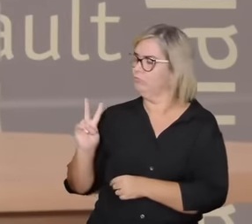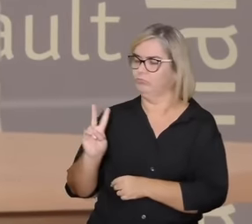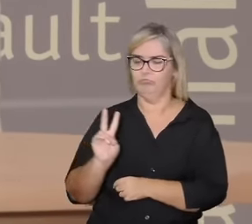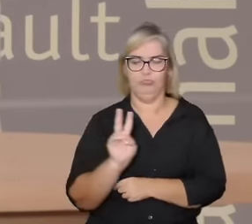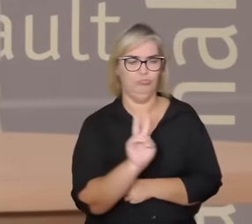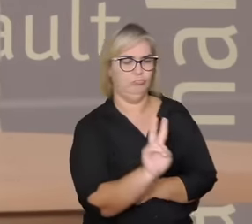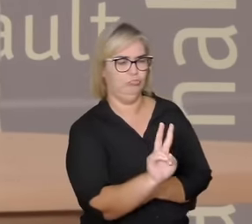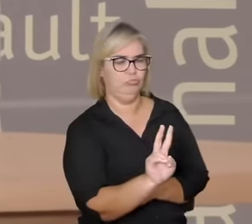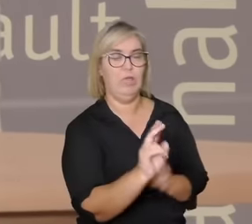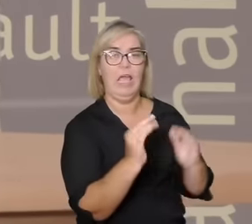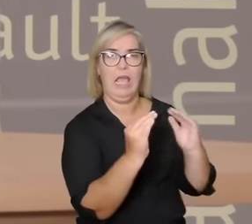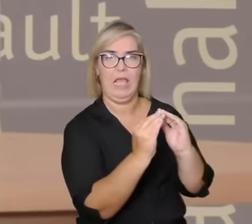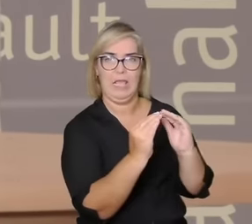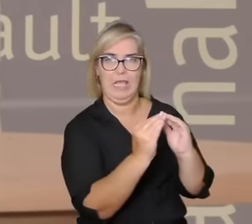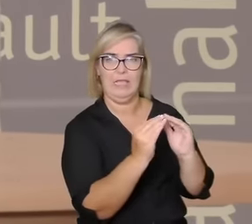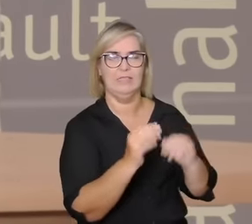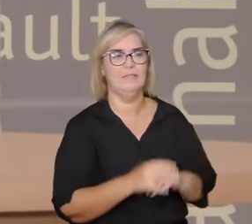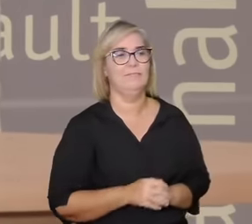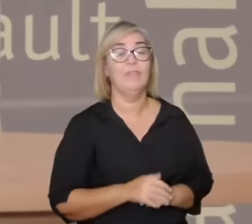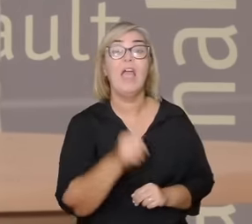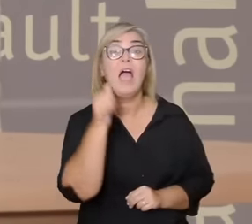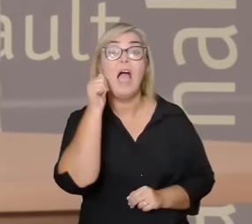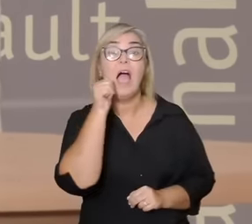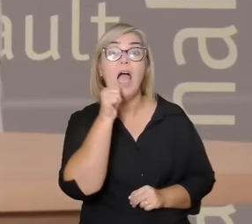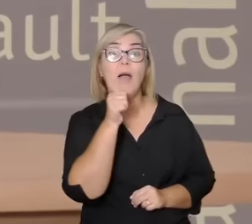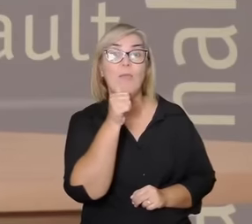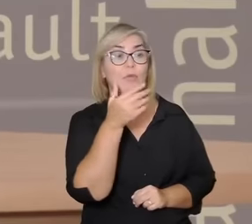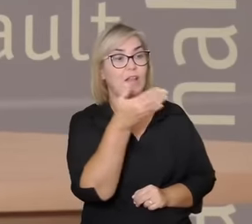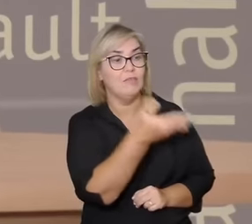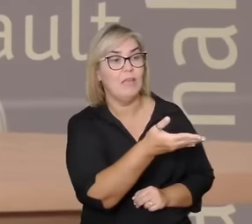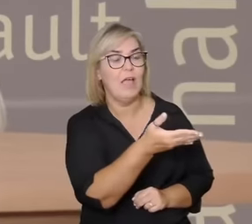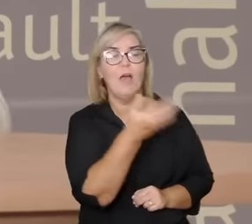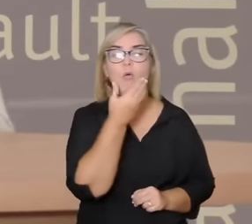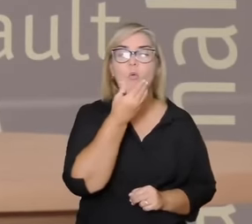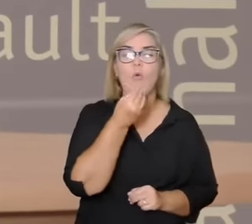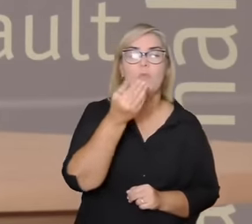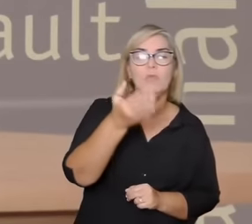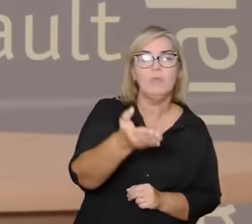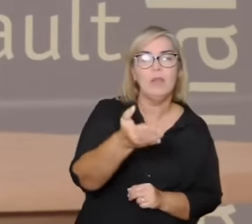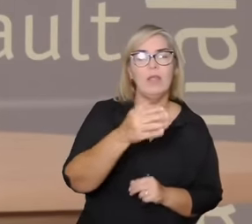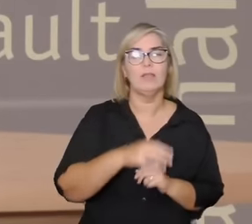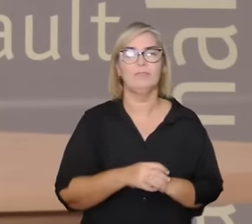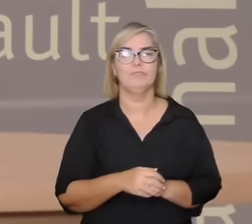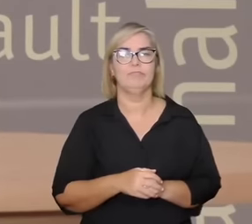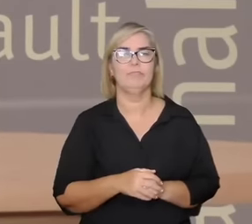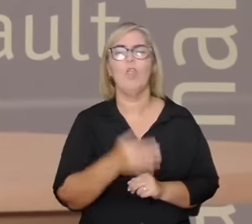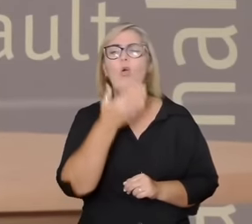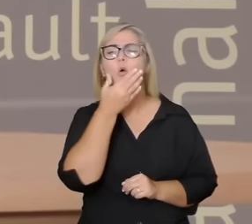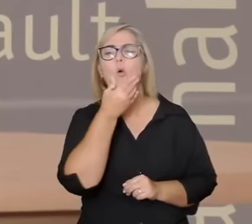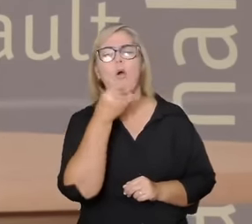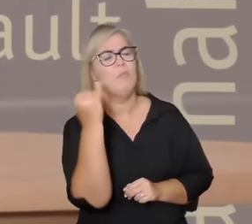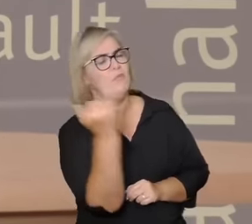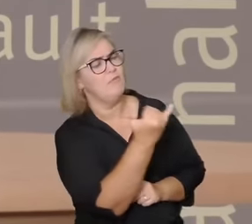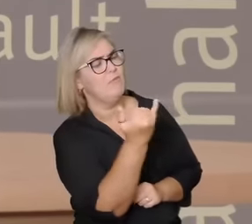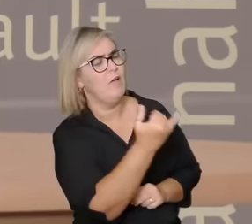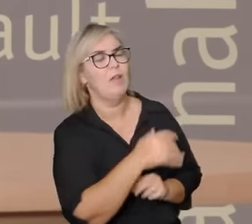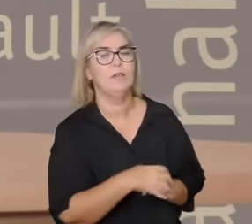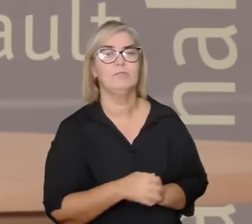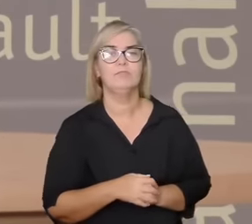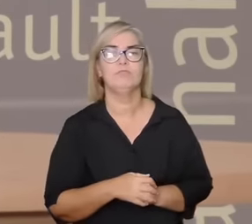e a companheira chegou em casa e o companheiro o marido o esposo fala assim eu quero